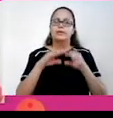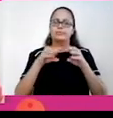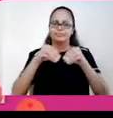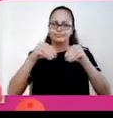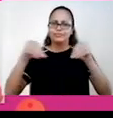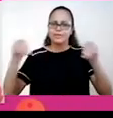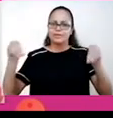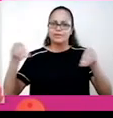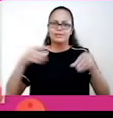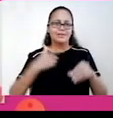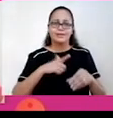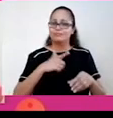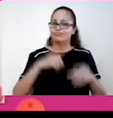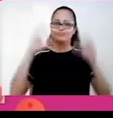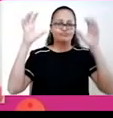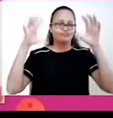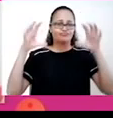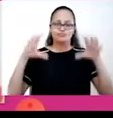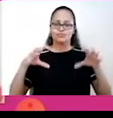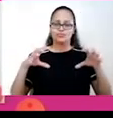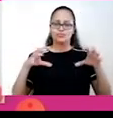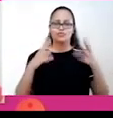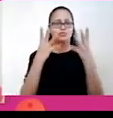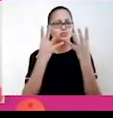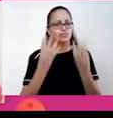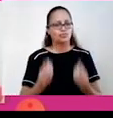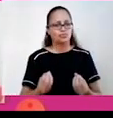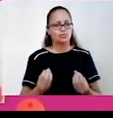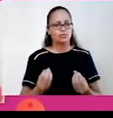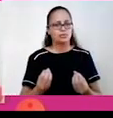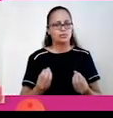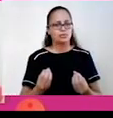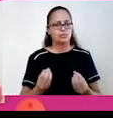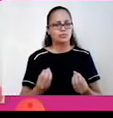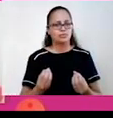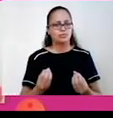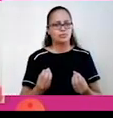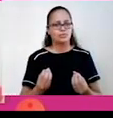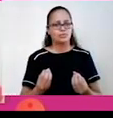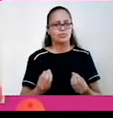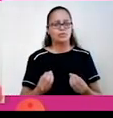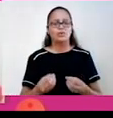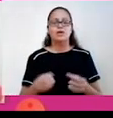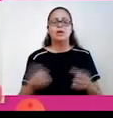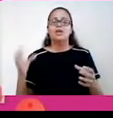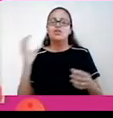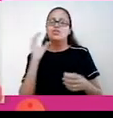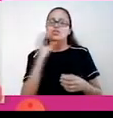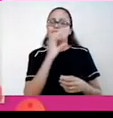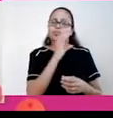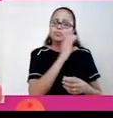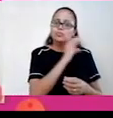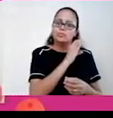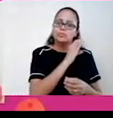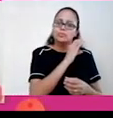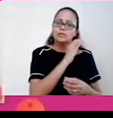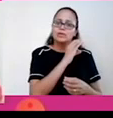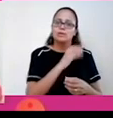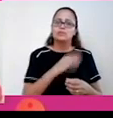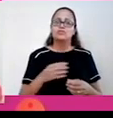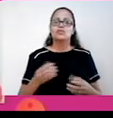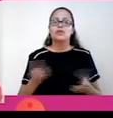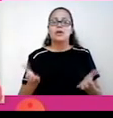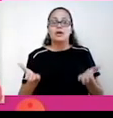semiárida, onde não se chove muito. Já as correntes quentes, elas elevam a umidade no litoral, contrário das correntes frias. Então, ela faz com que